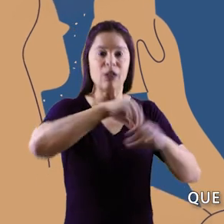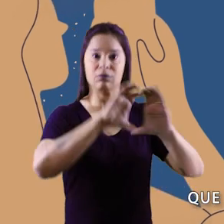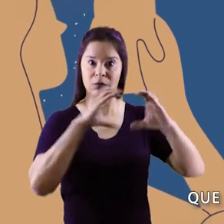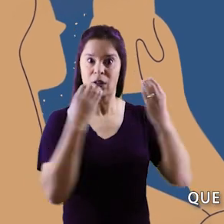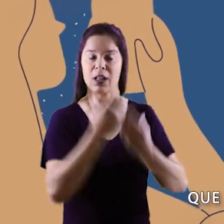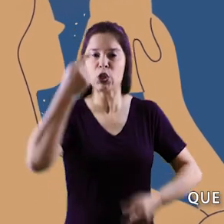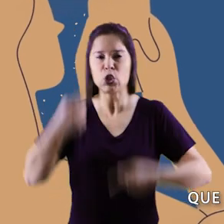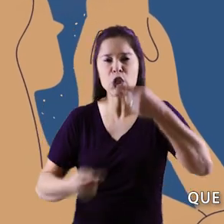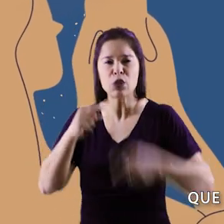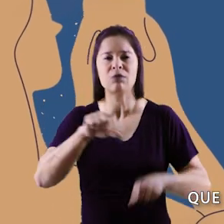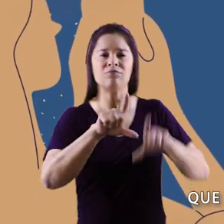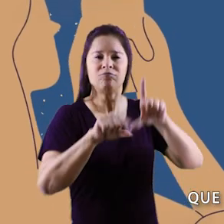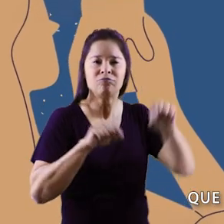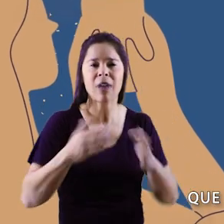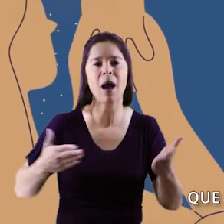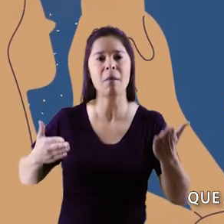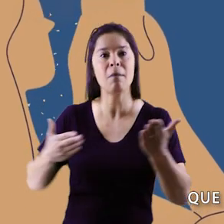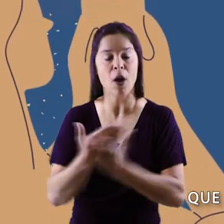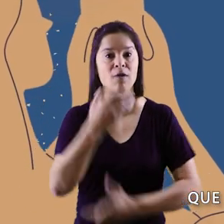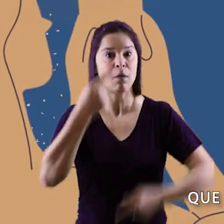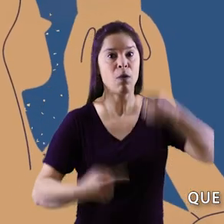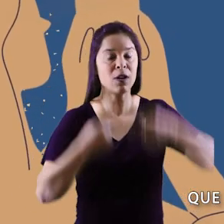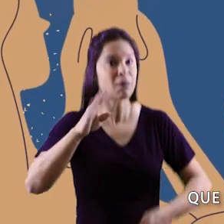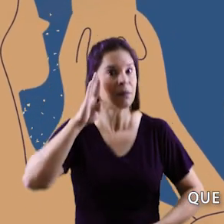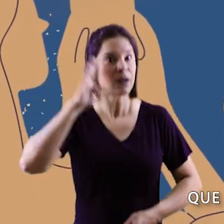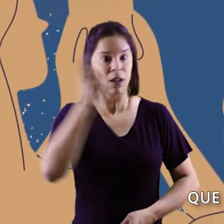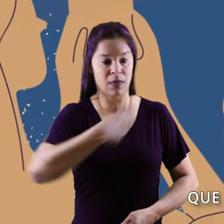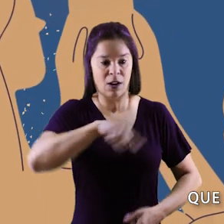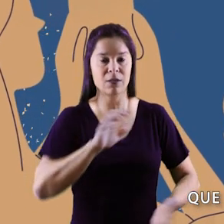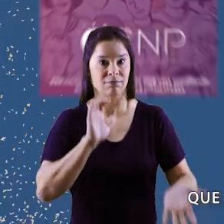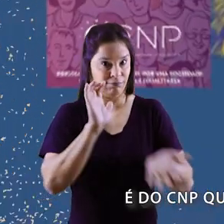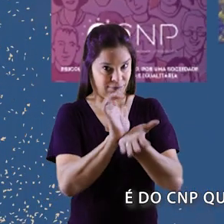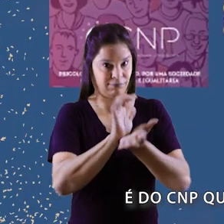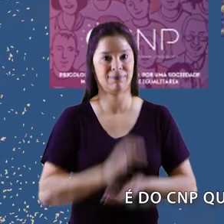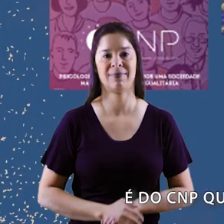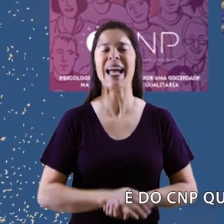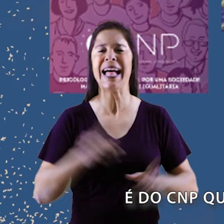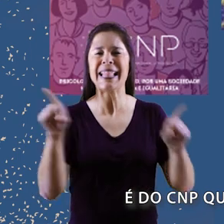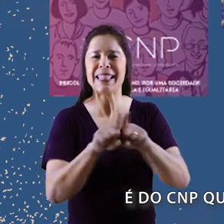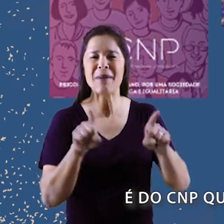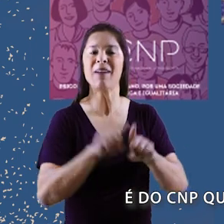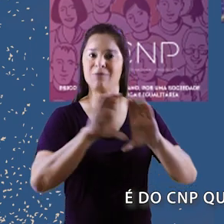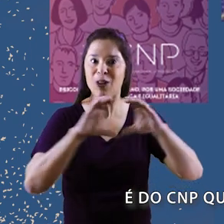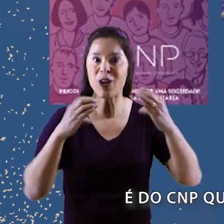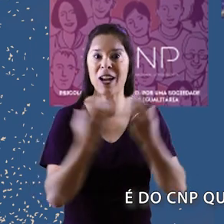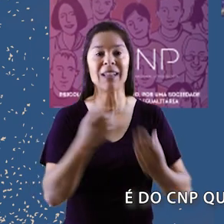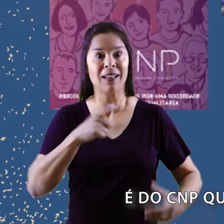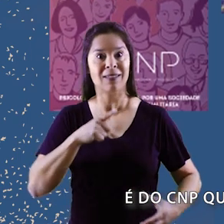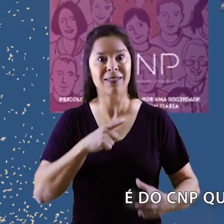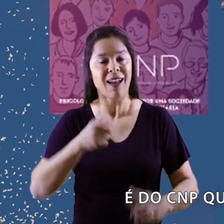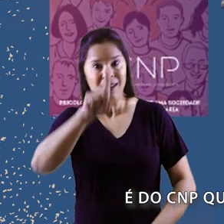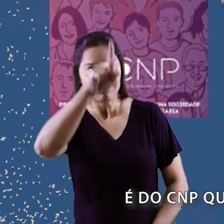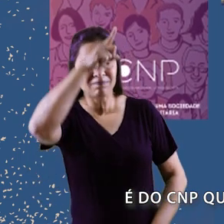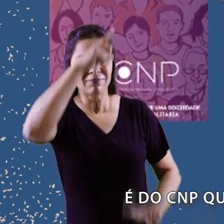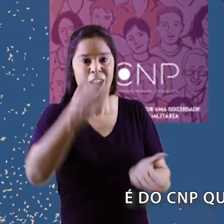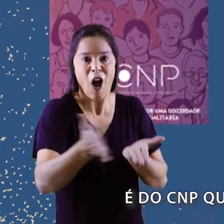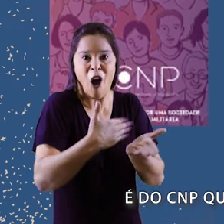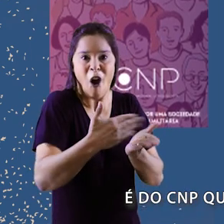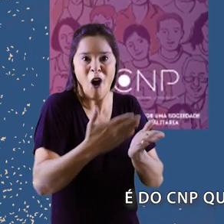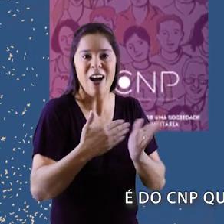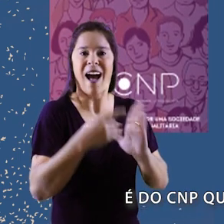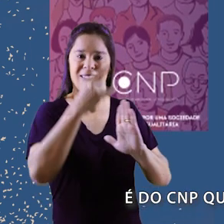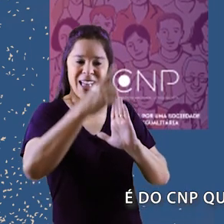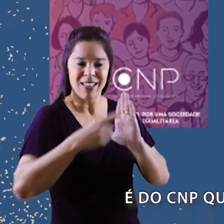que discute e delibera as políticas prioritárias da nossa categoria. É do CNP que resulta o Caderno de Deliberações,